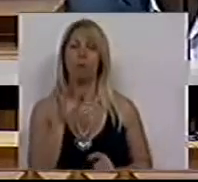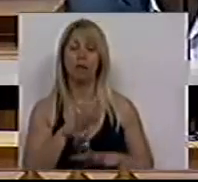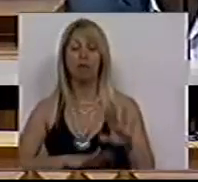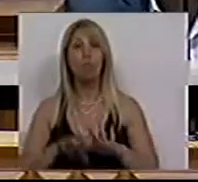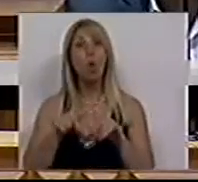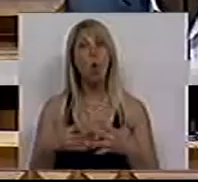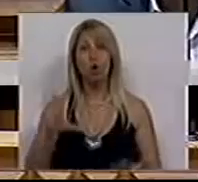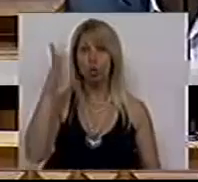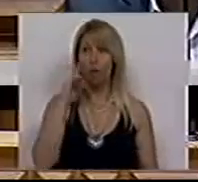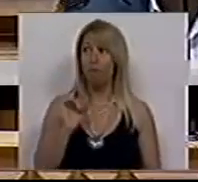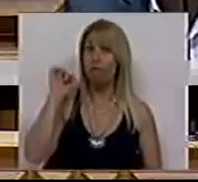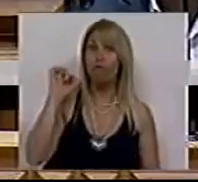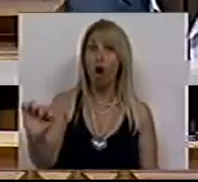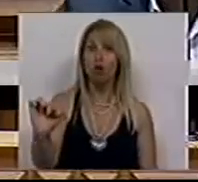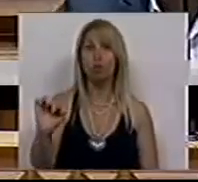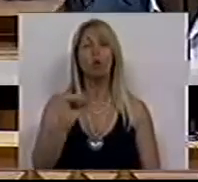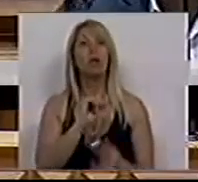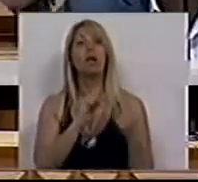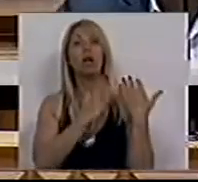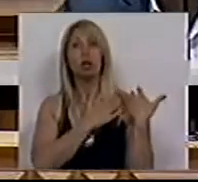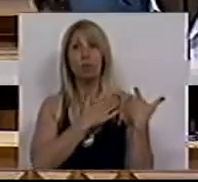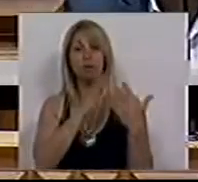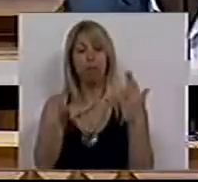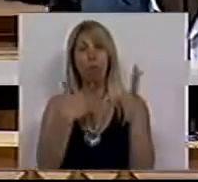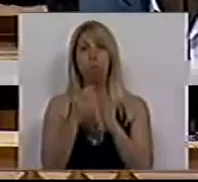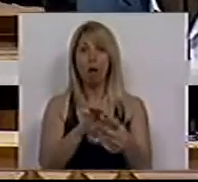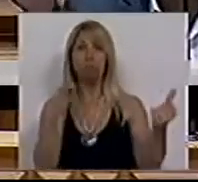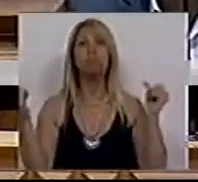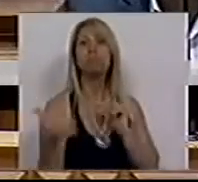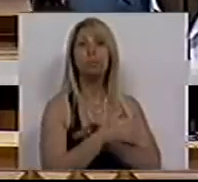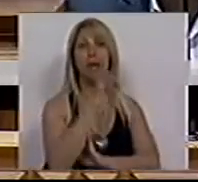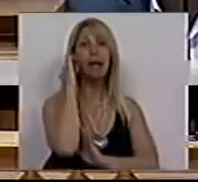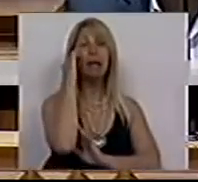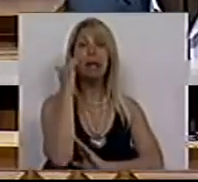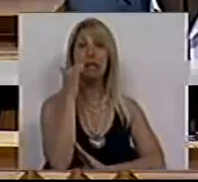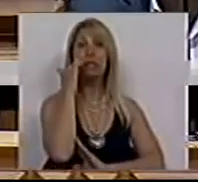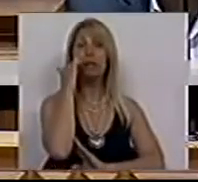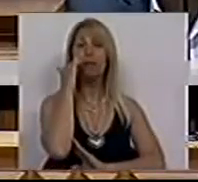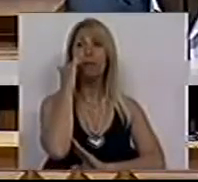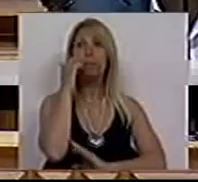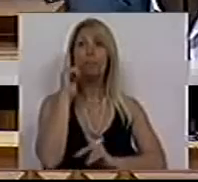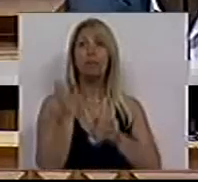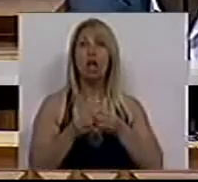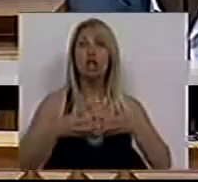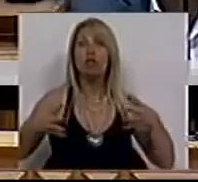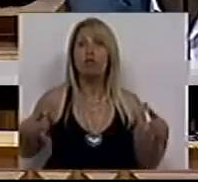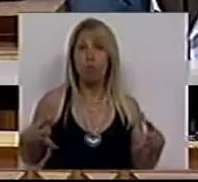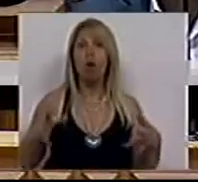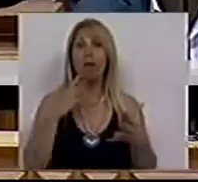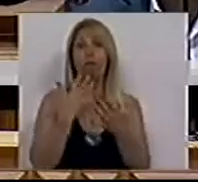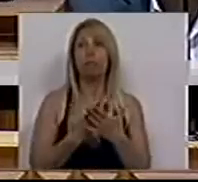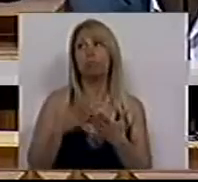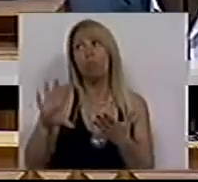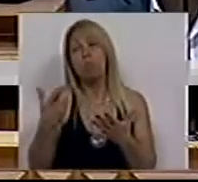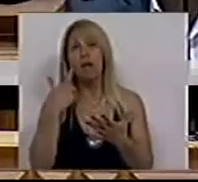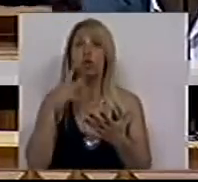responsável por um plano para alteração desta crise demográfica que colocará o país numa situação insustentável daqui a